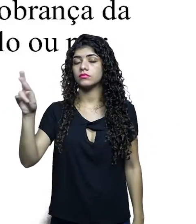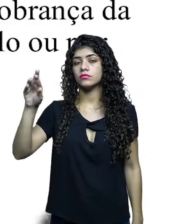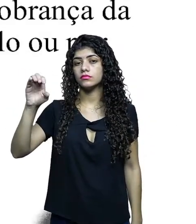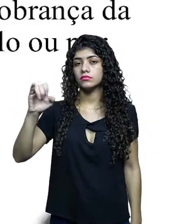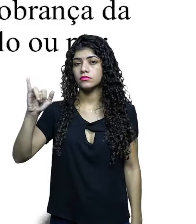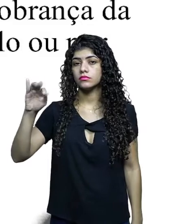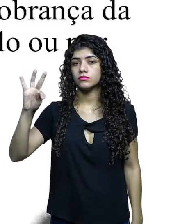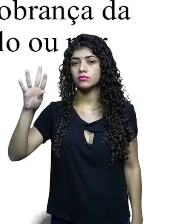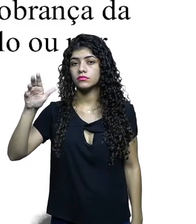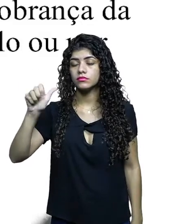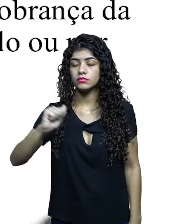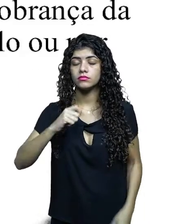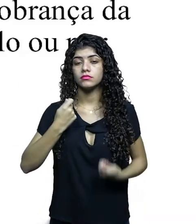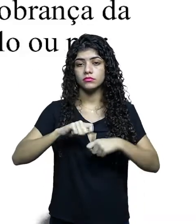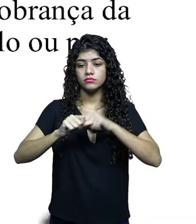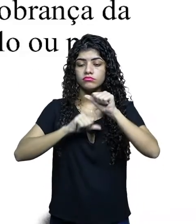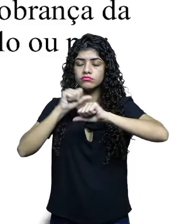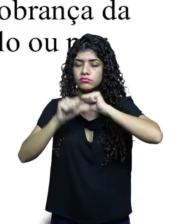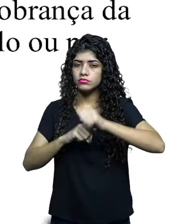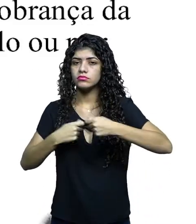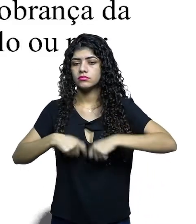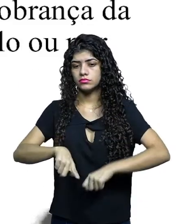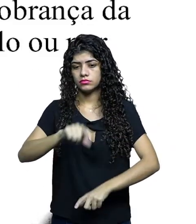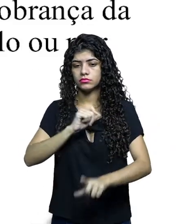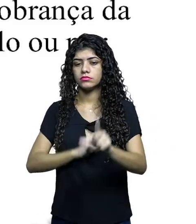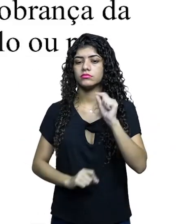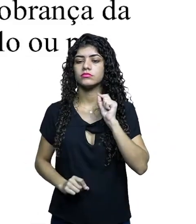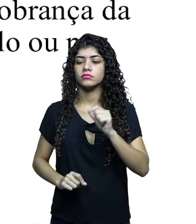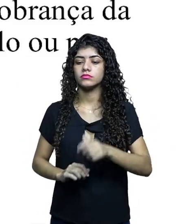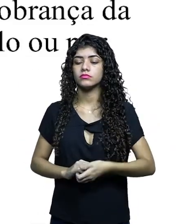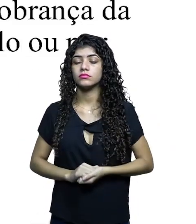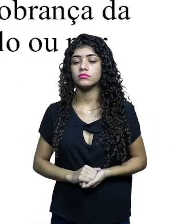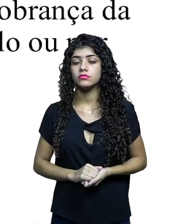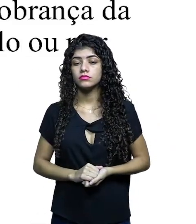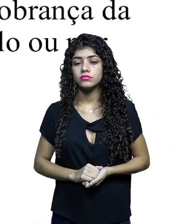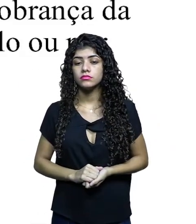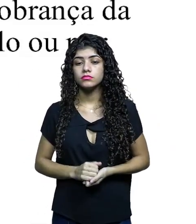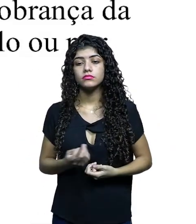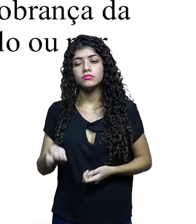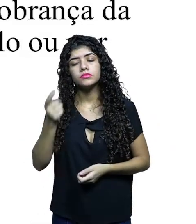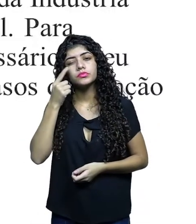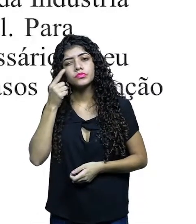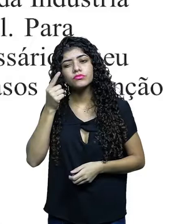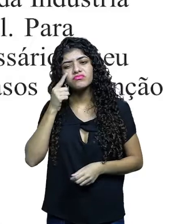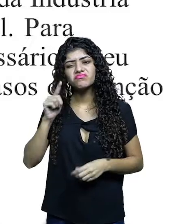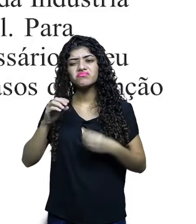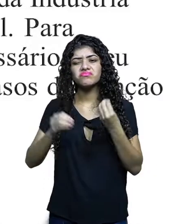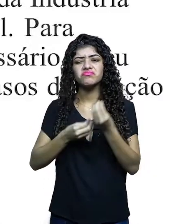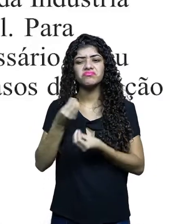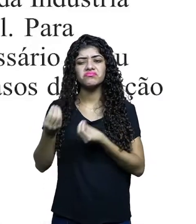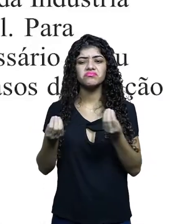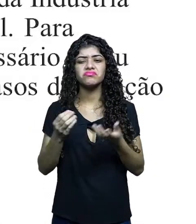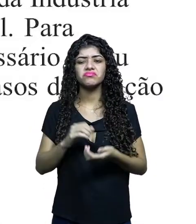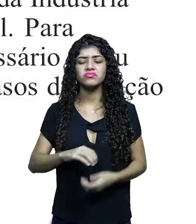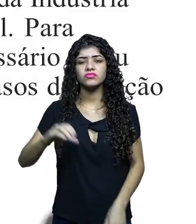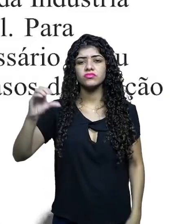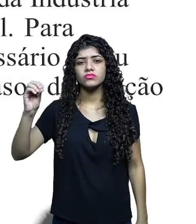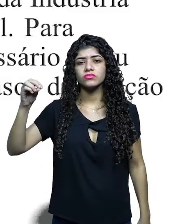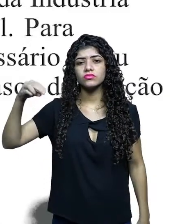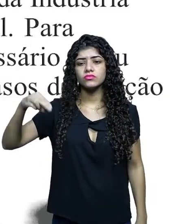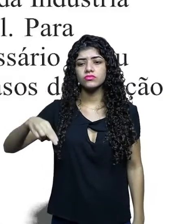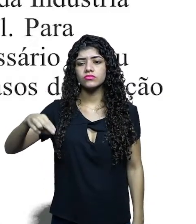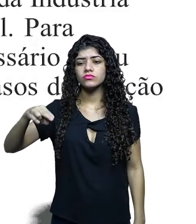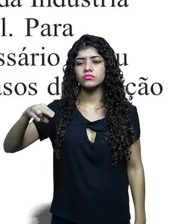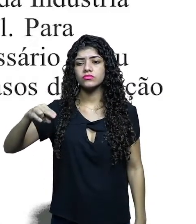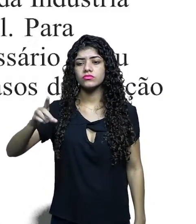muda, muda tudo. Então, tem que definir. A próxima slide. A dúvida de alguns de vocês, o que é